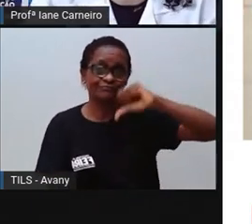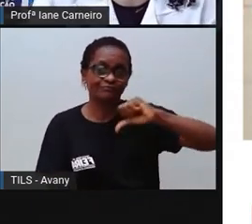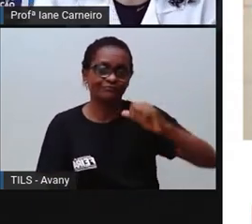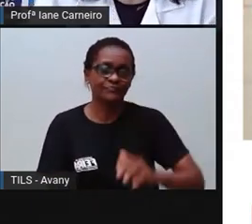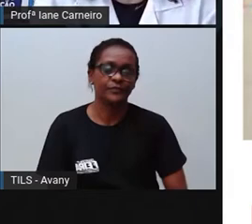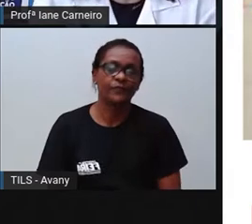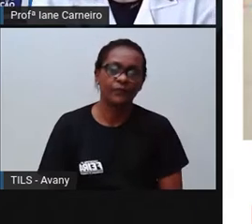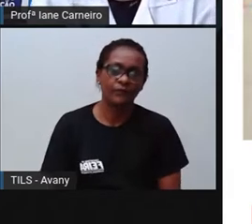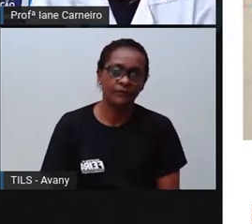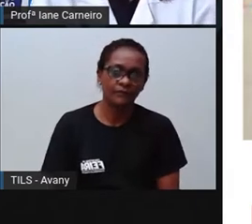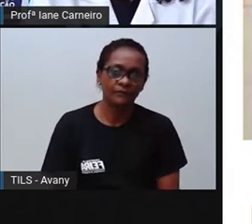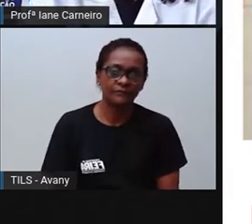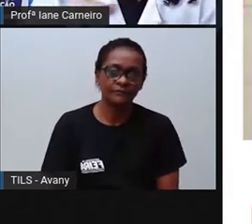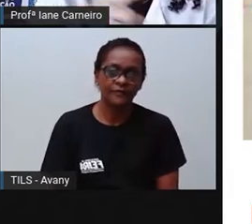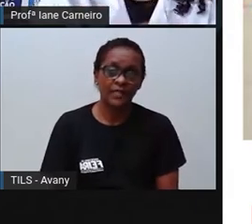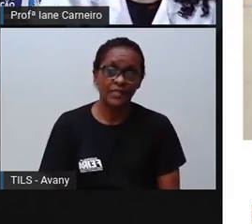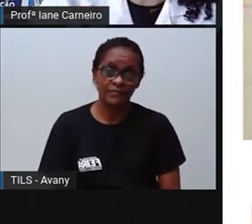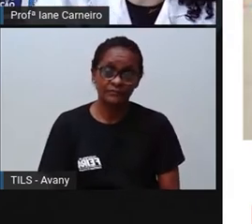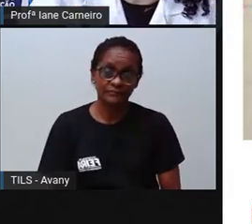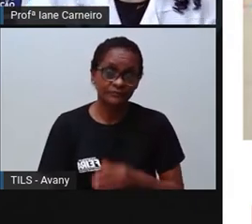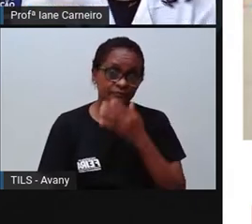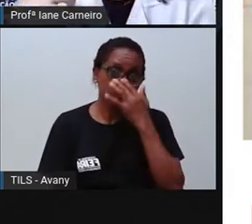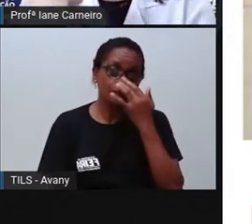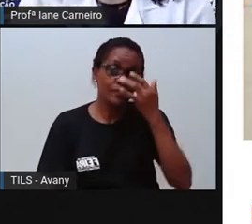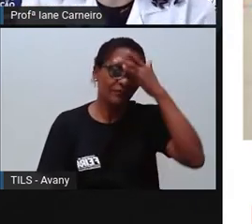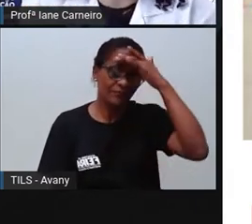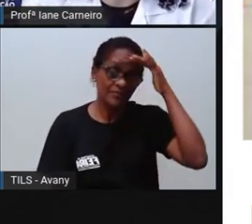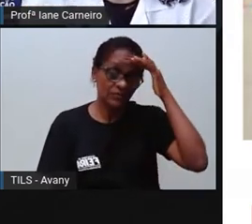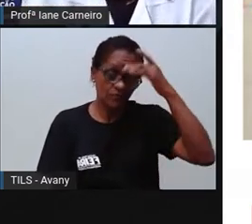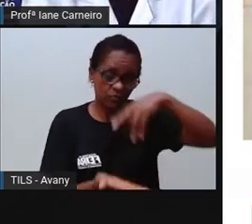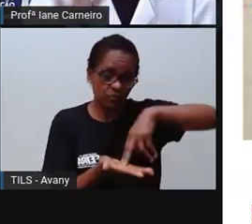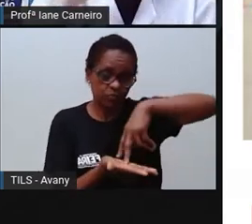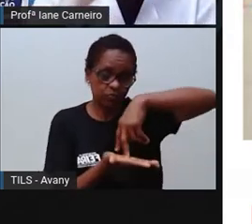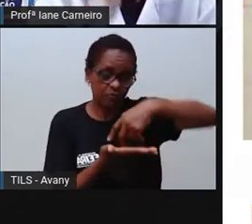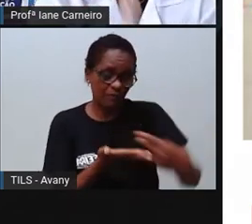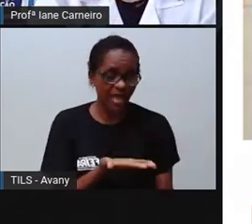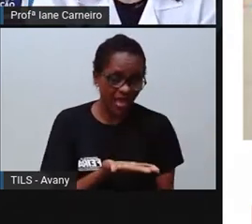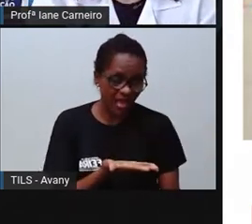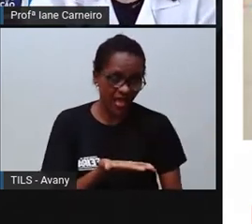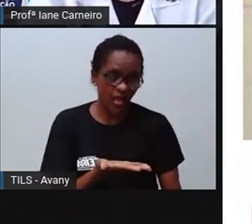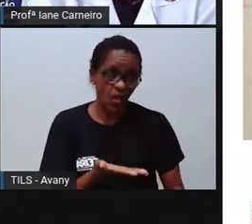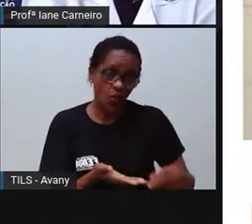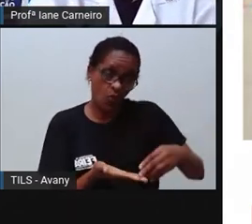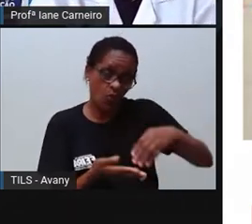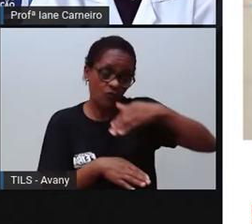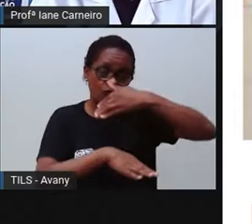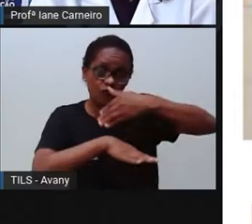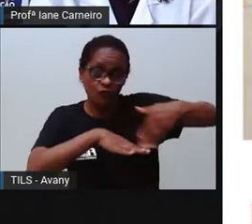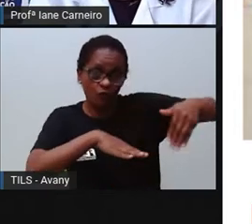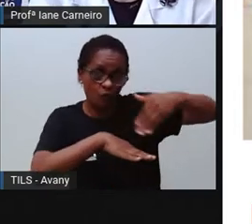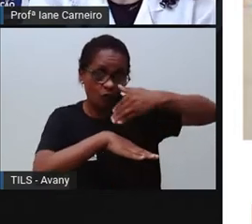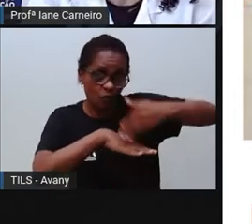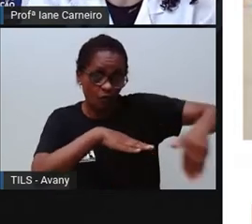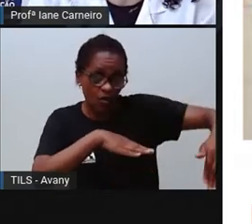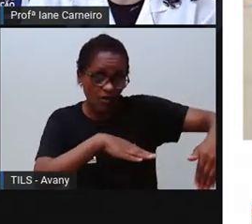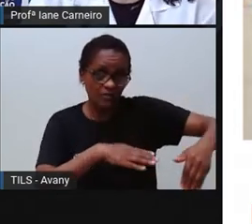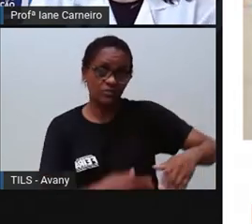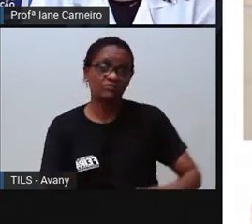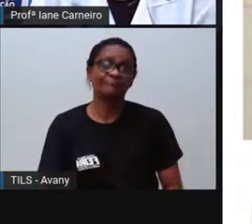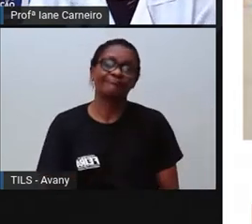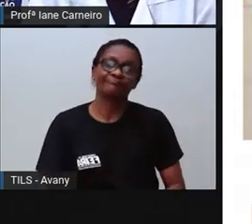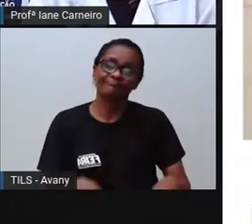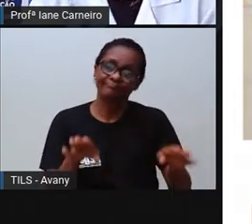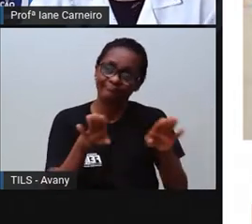acidentes podem acontecer, né? Que você escorregar, você tropeçar, ferir o pé pisando em algum brinquedo,